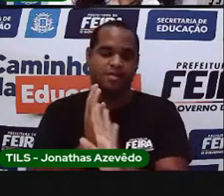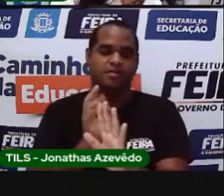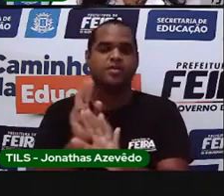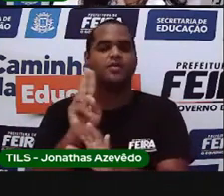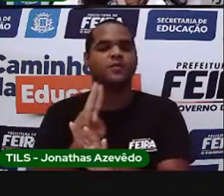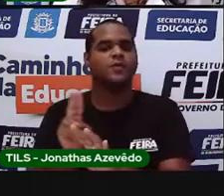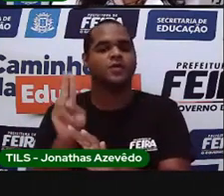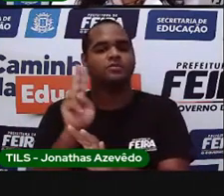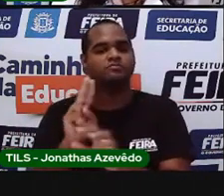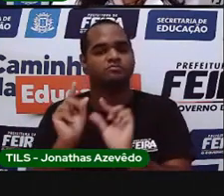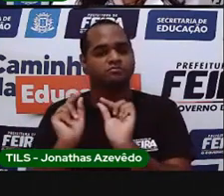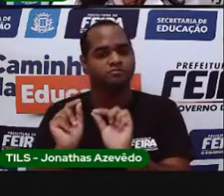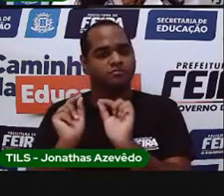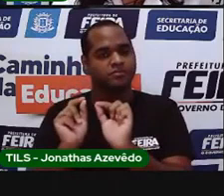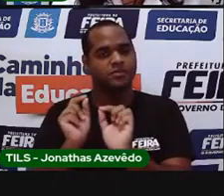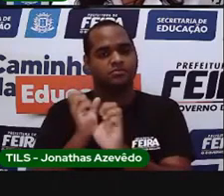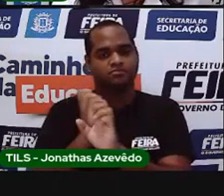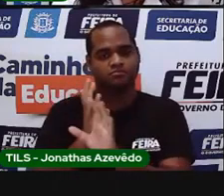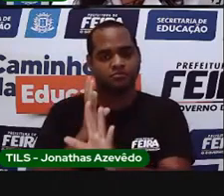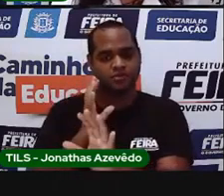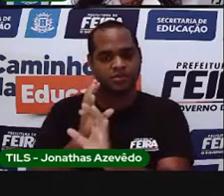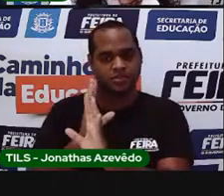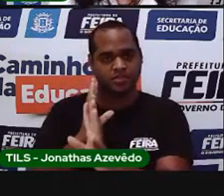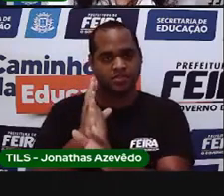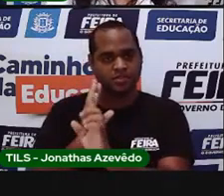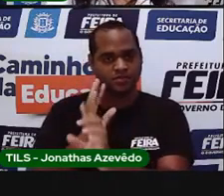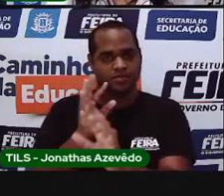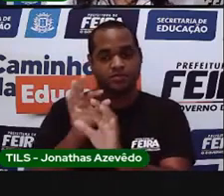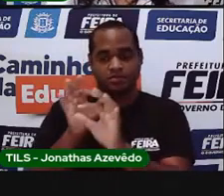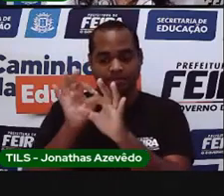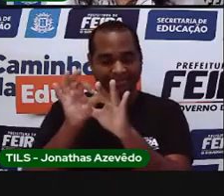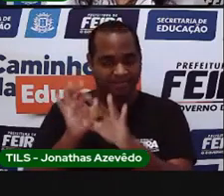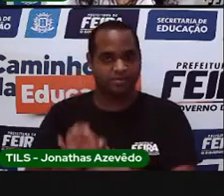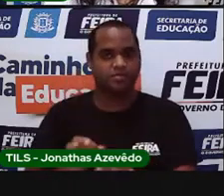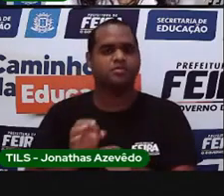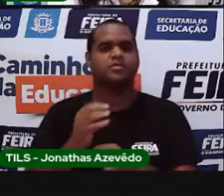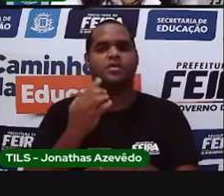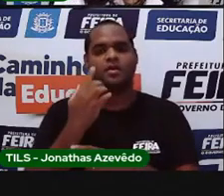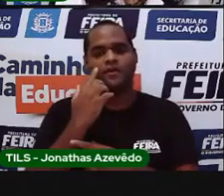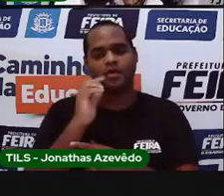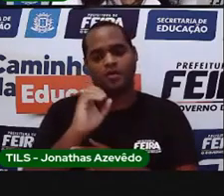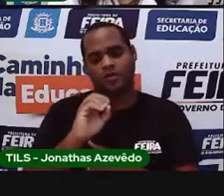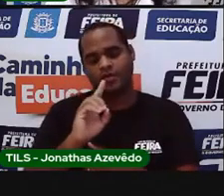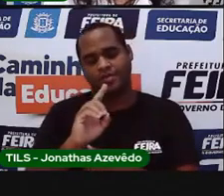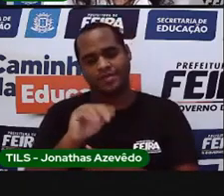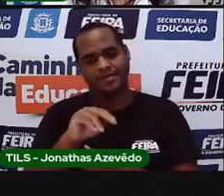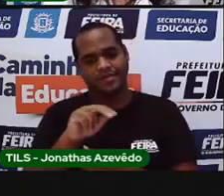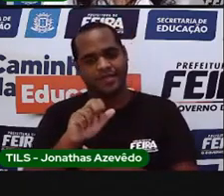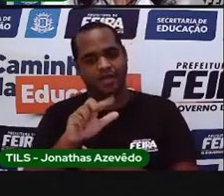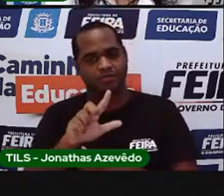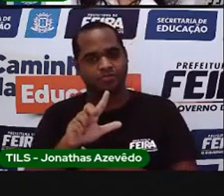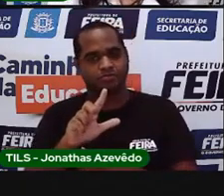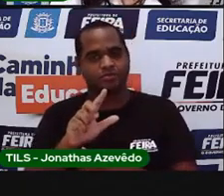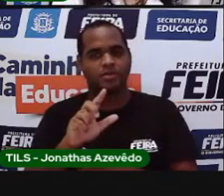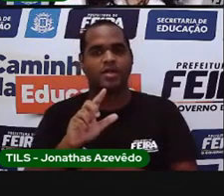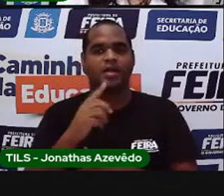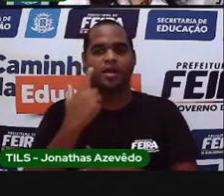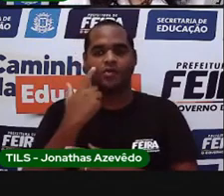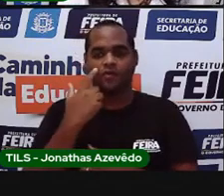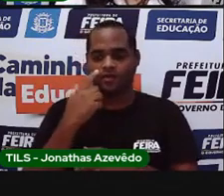usar os números ordinais para poder organizar